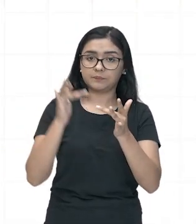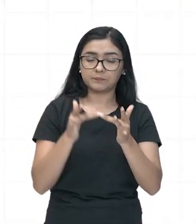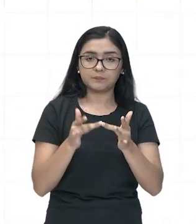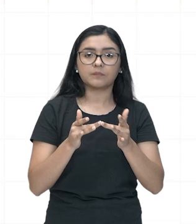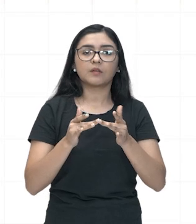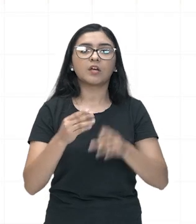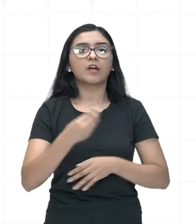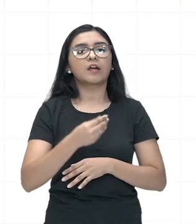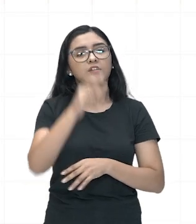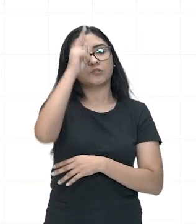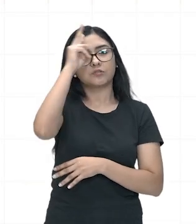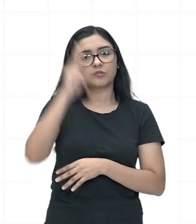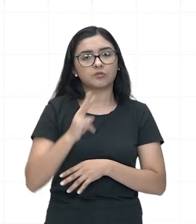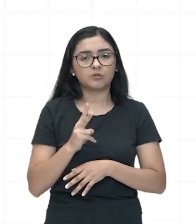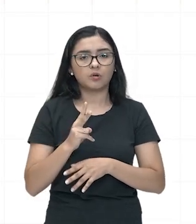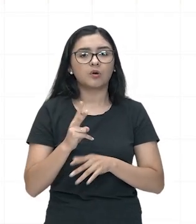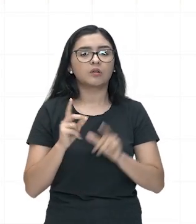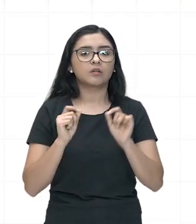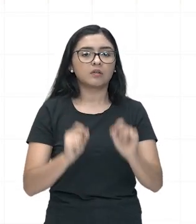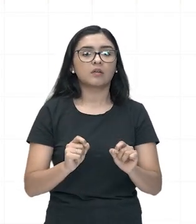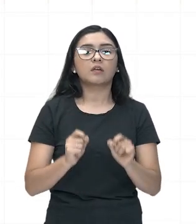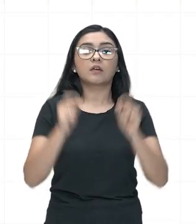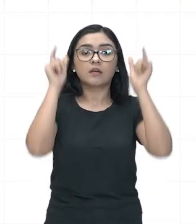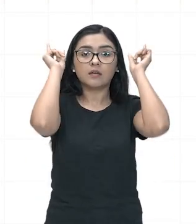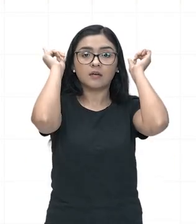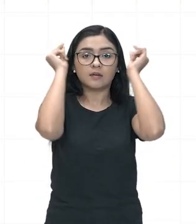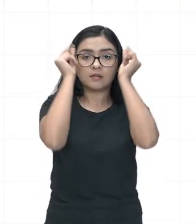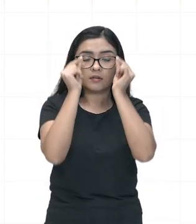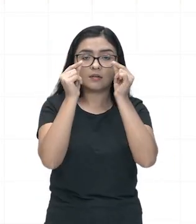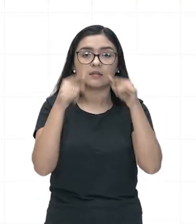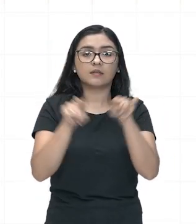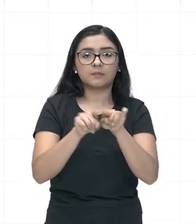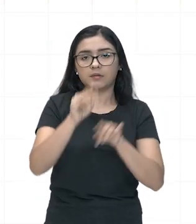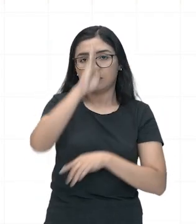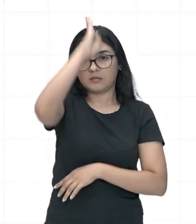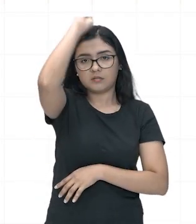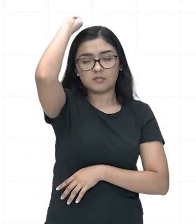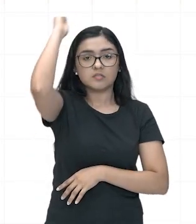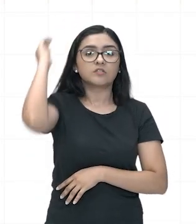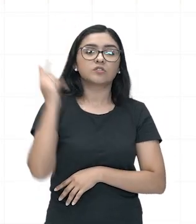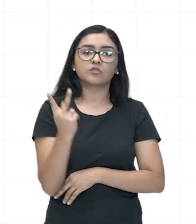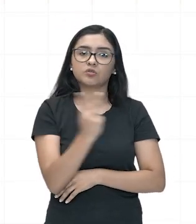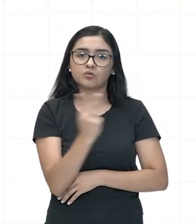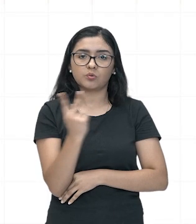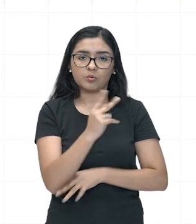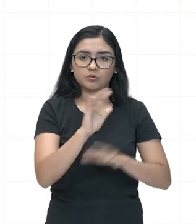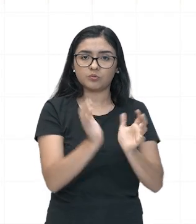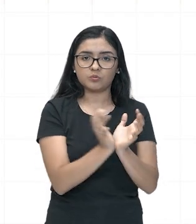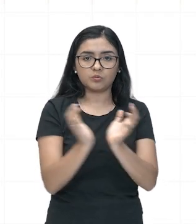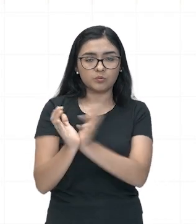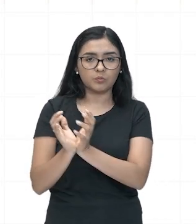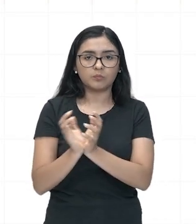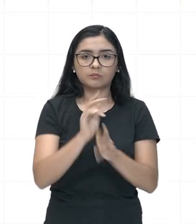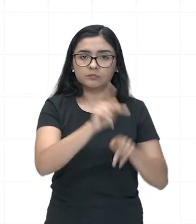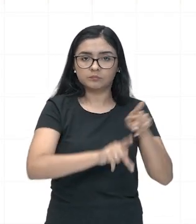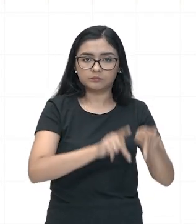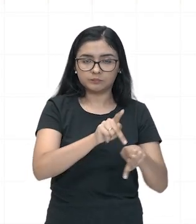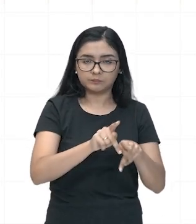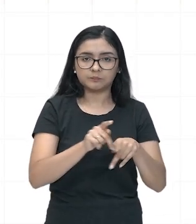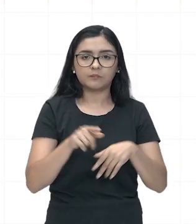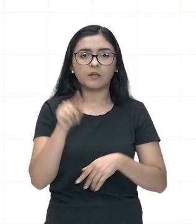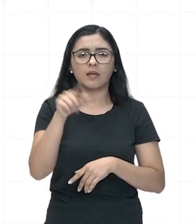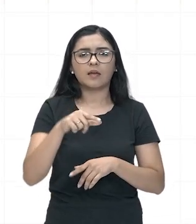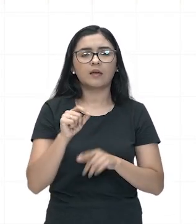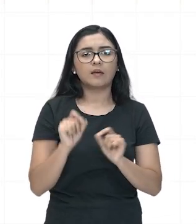das civilizações grega e romana. E essas duas civilizações, como o professor falou, são consideradas